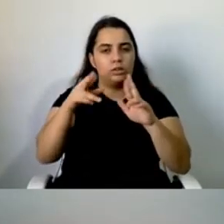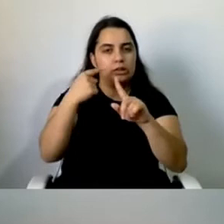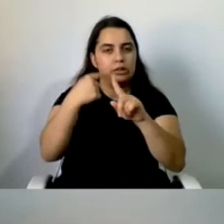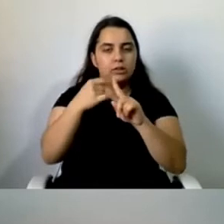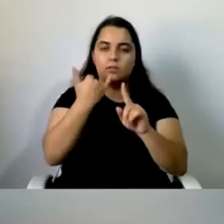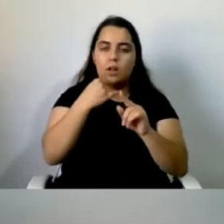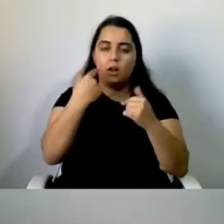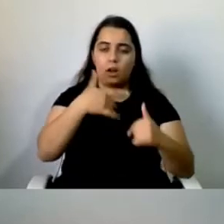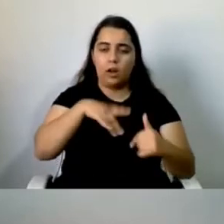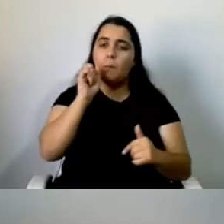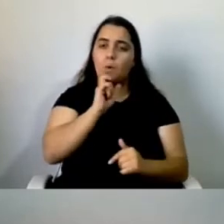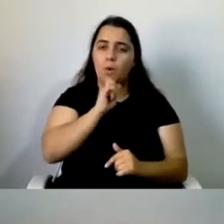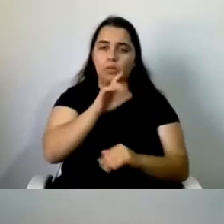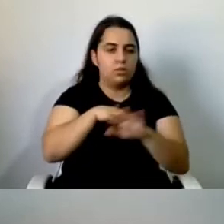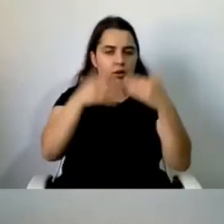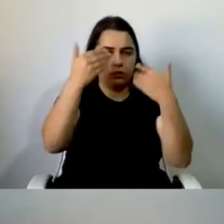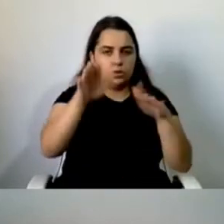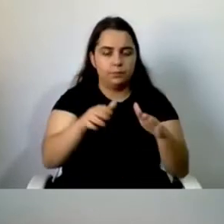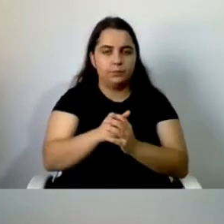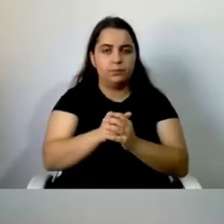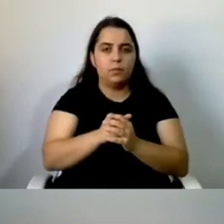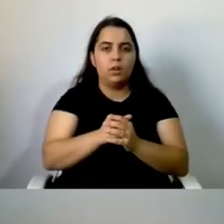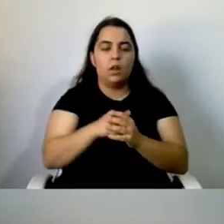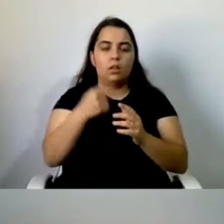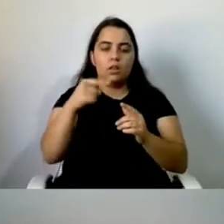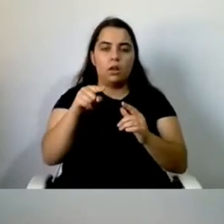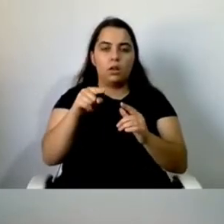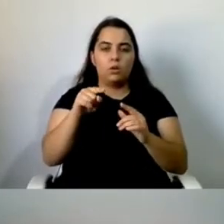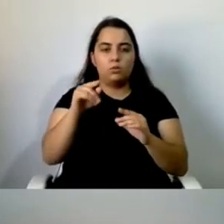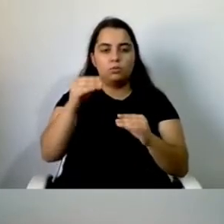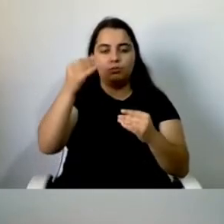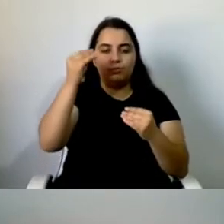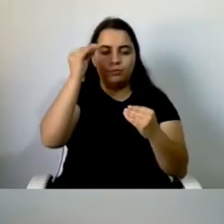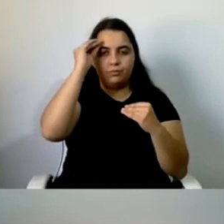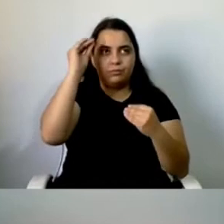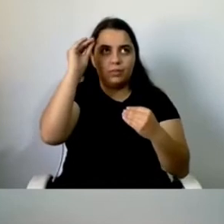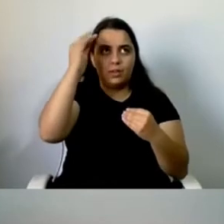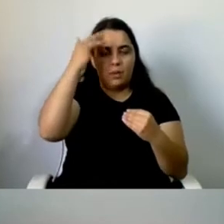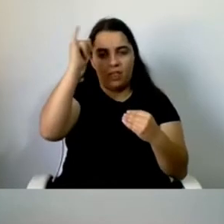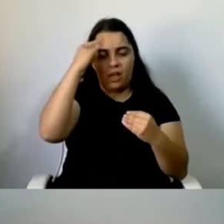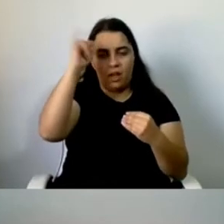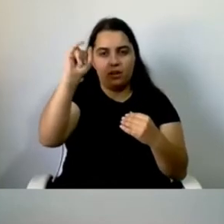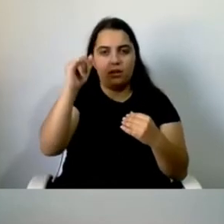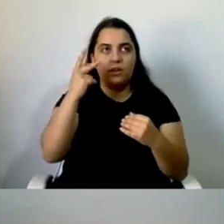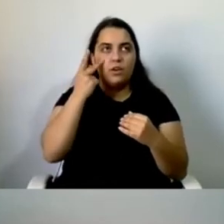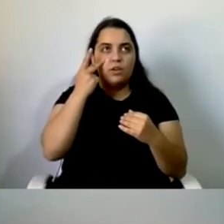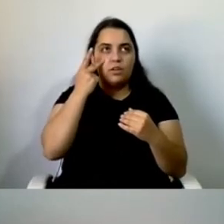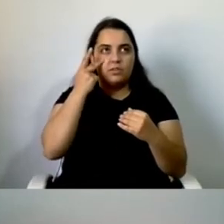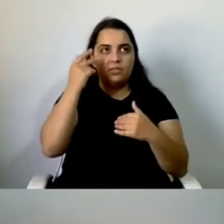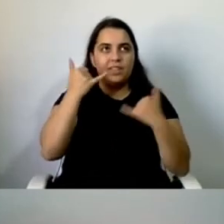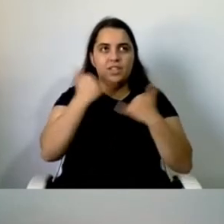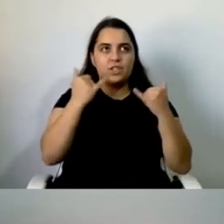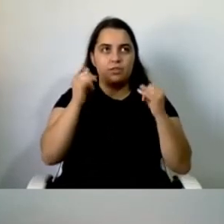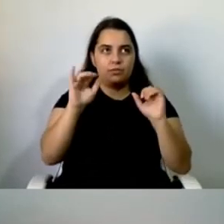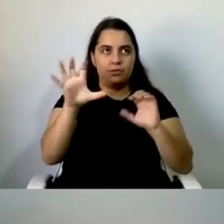Tem um slogan de vida, que é, ser feliz, sem motivo, é a mais autêntica forma de felicidade, da autoria de